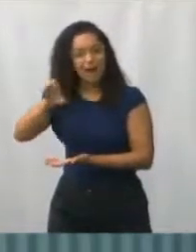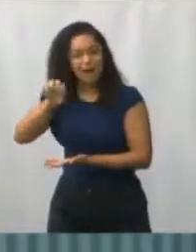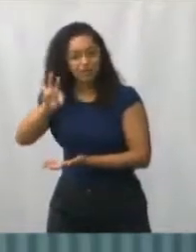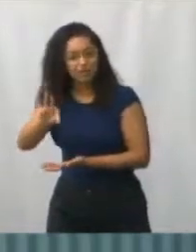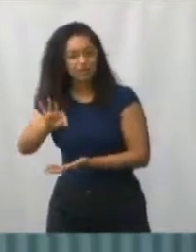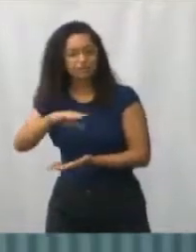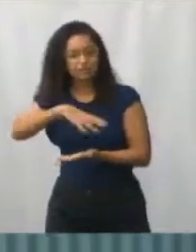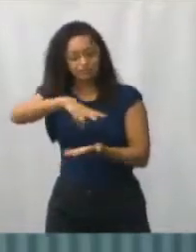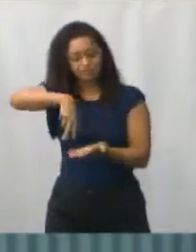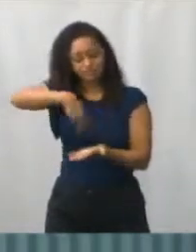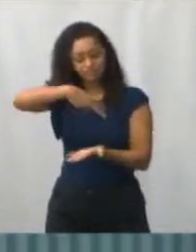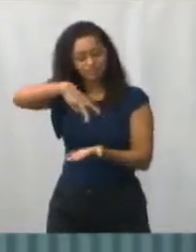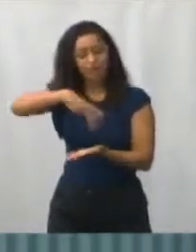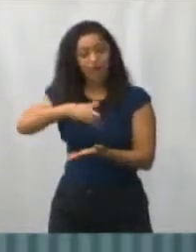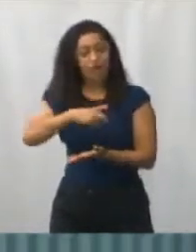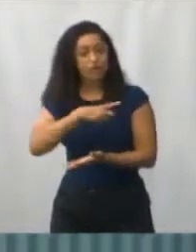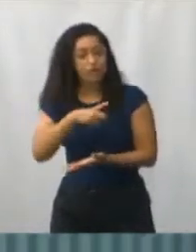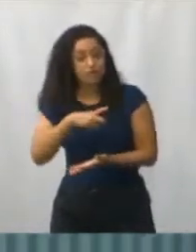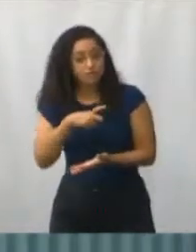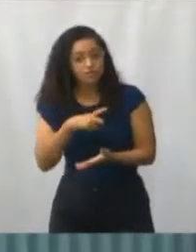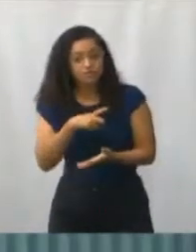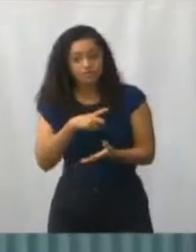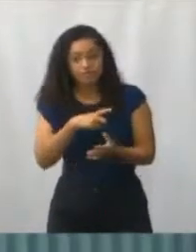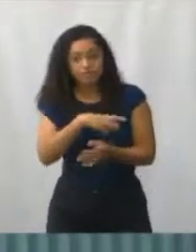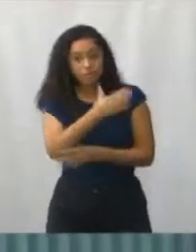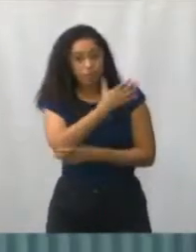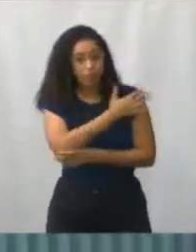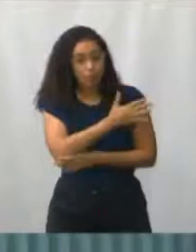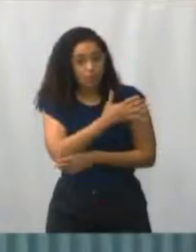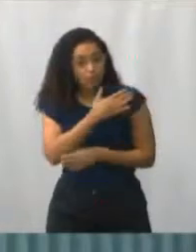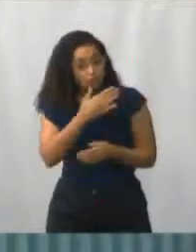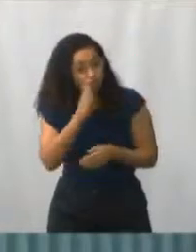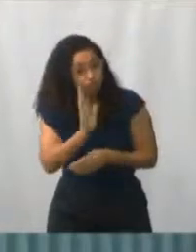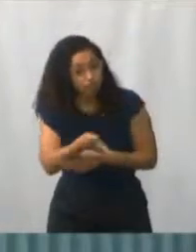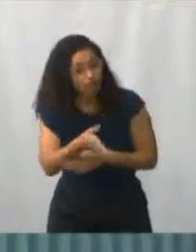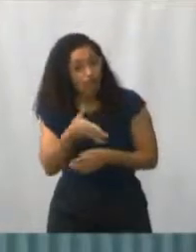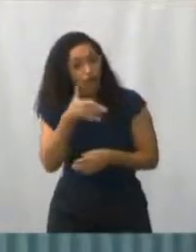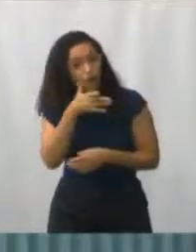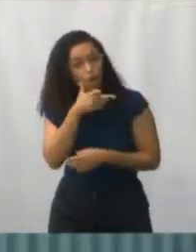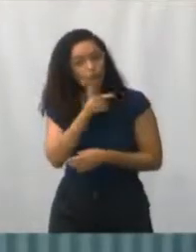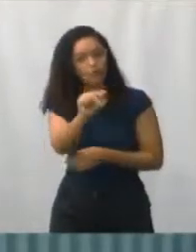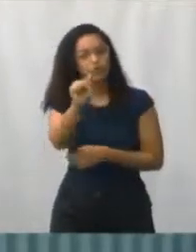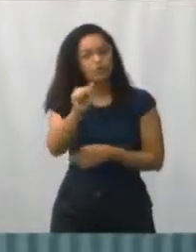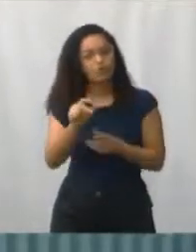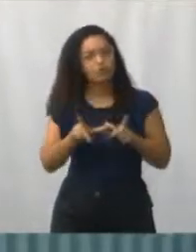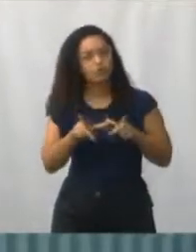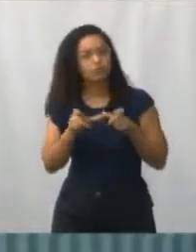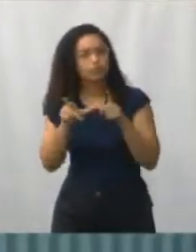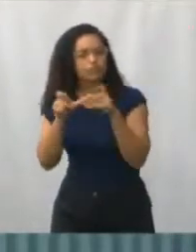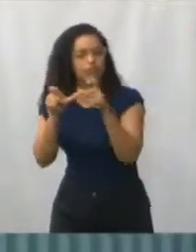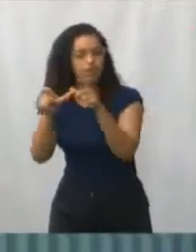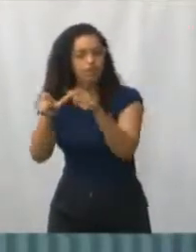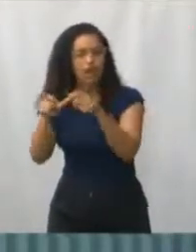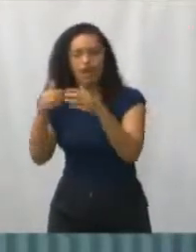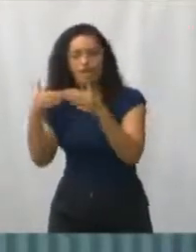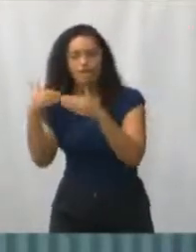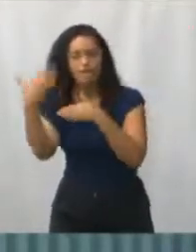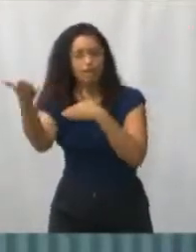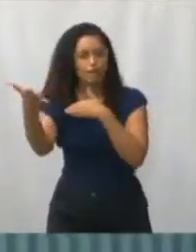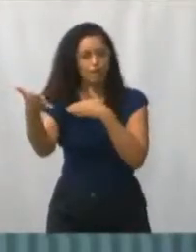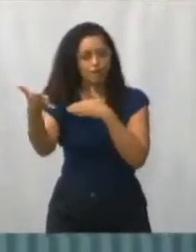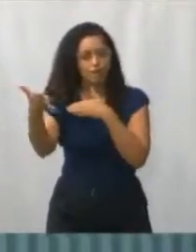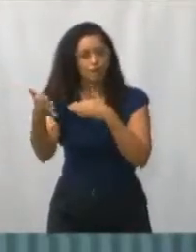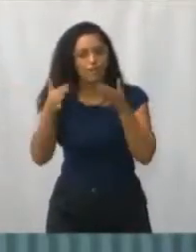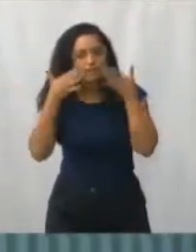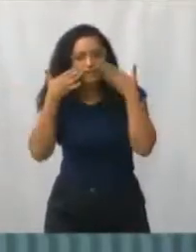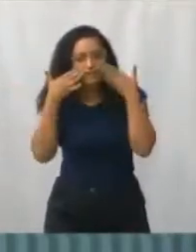quantos lugares que existem aí. Na realidade, o que precisa é dar oportunidade às pessoas. E